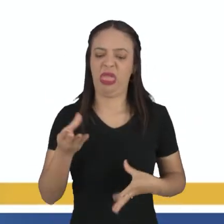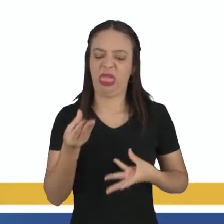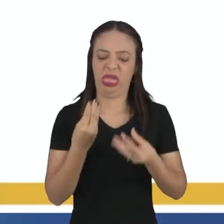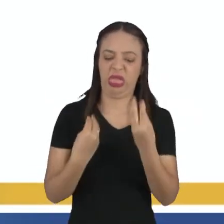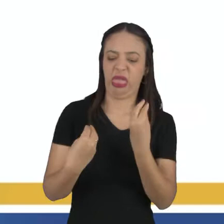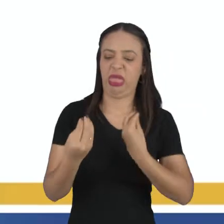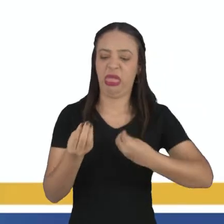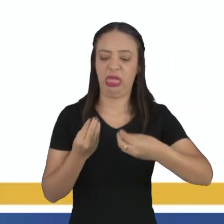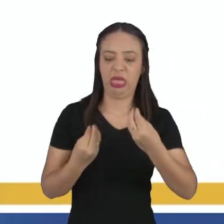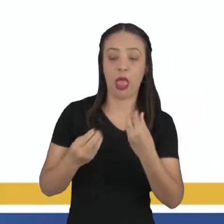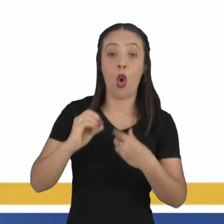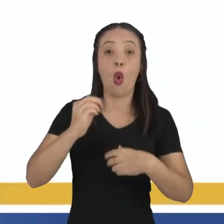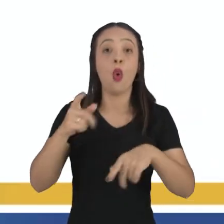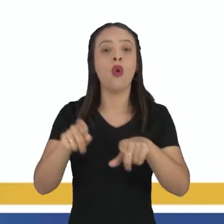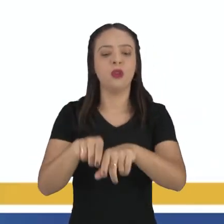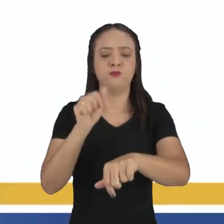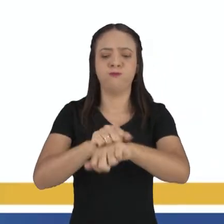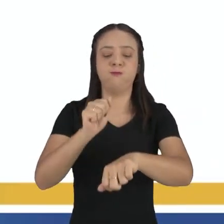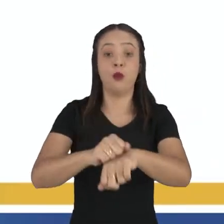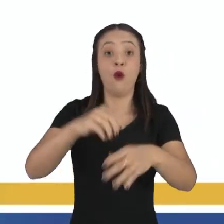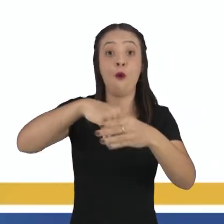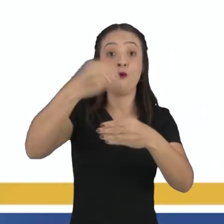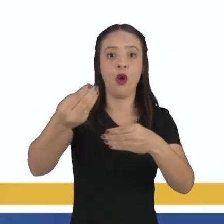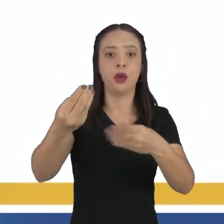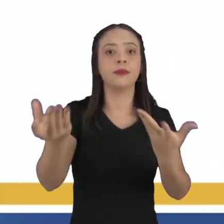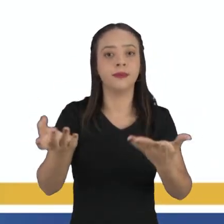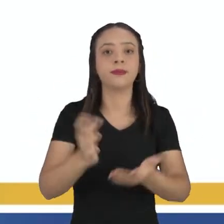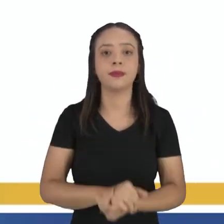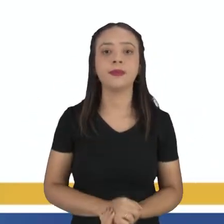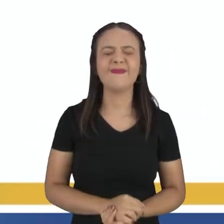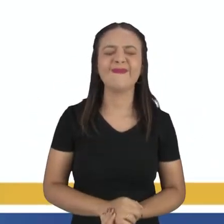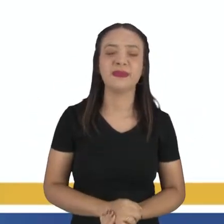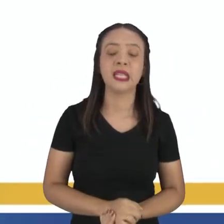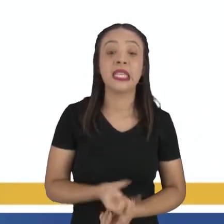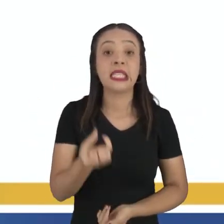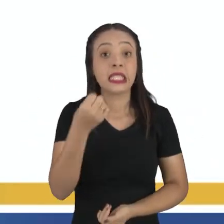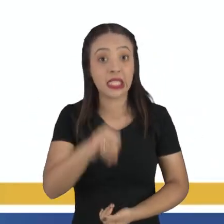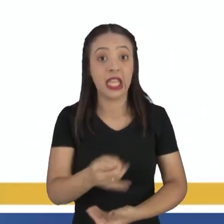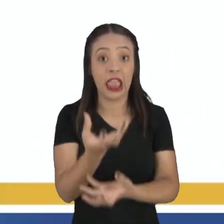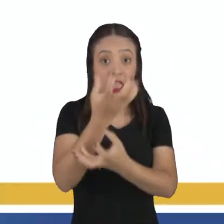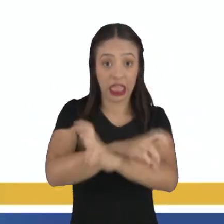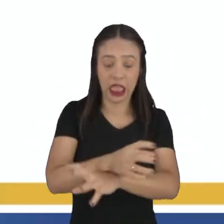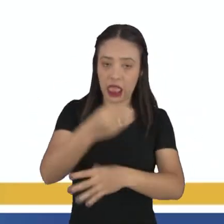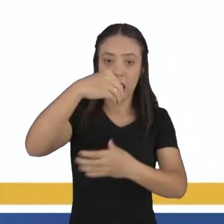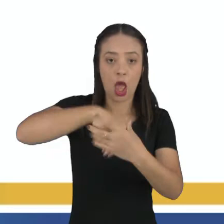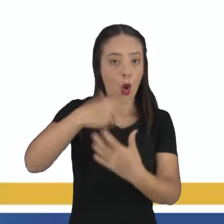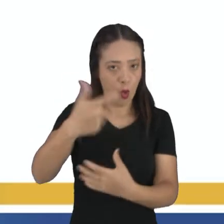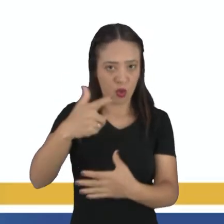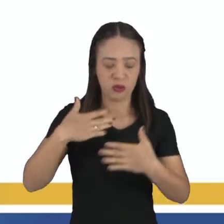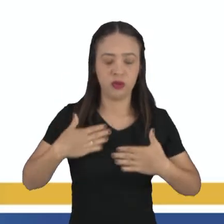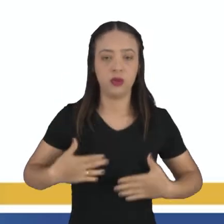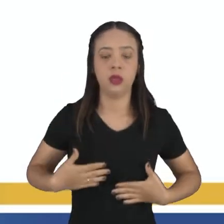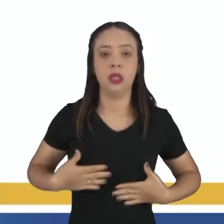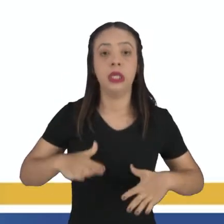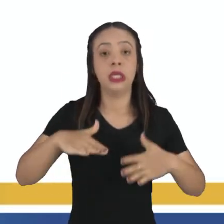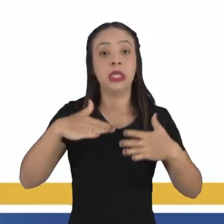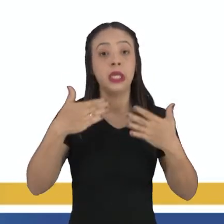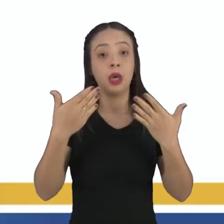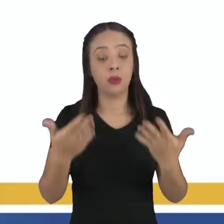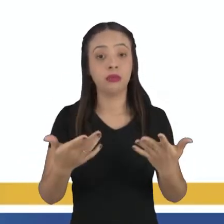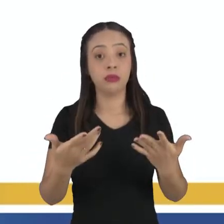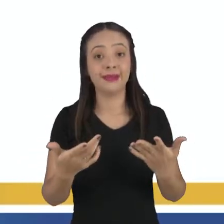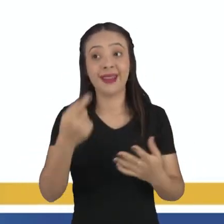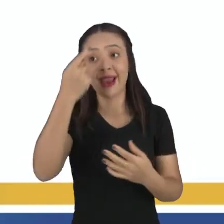estruturas rígidas externas. Então, quando o animal não tem um sistema interno ósseo que lhe dê sustentação. Ele vai procurar